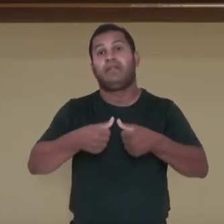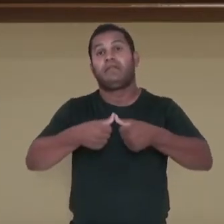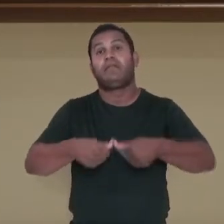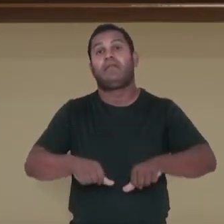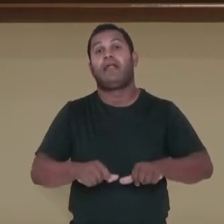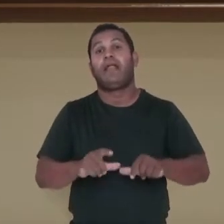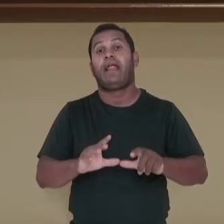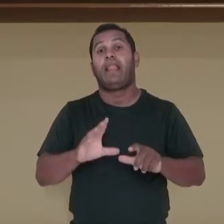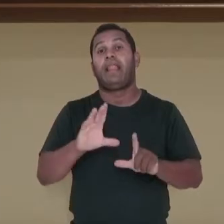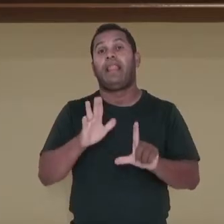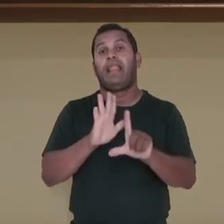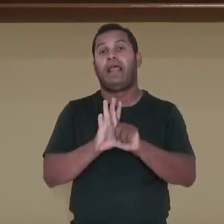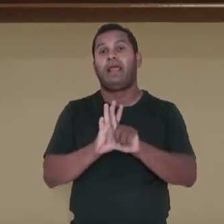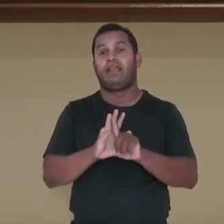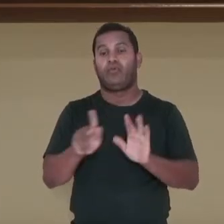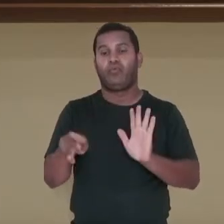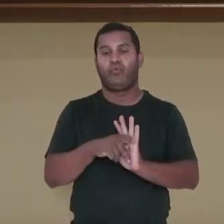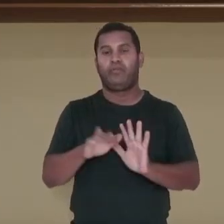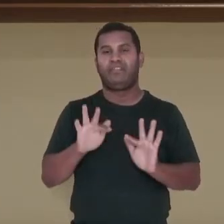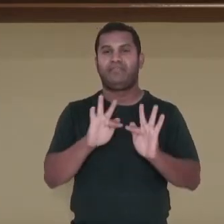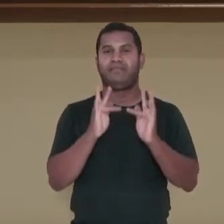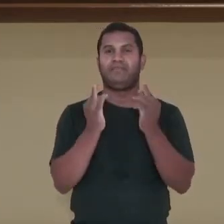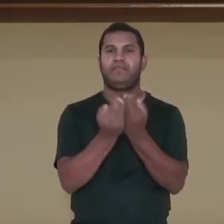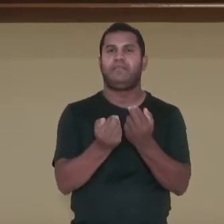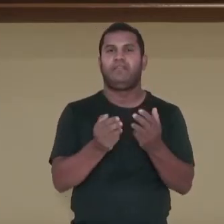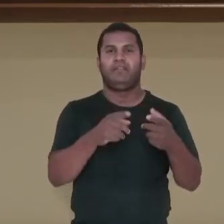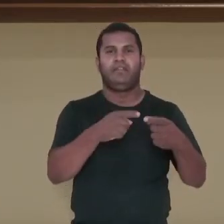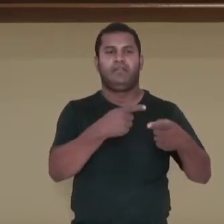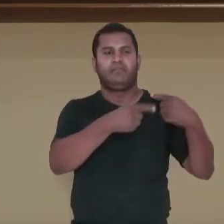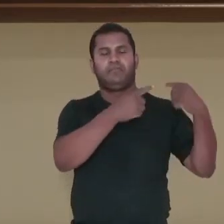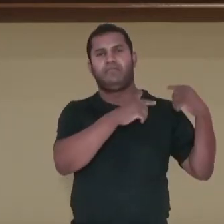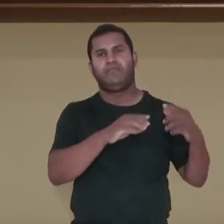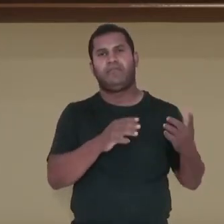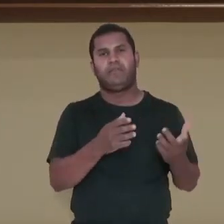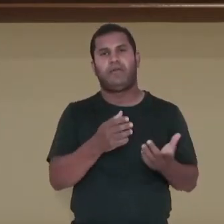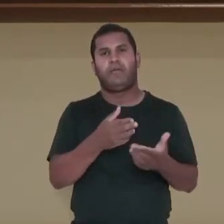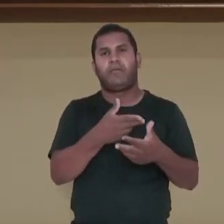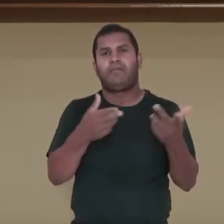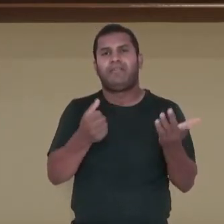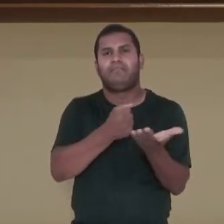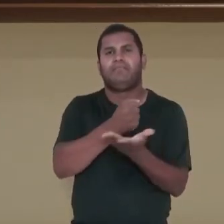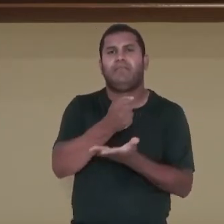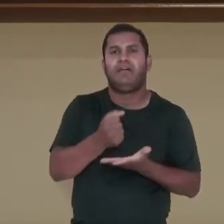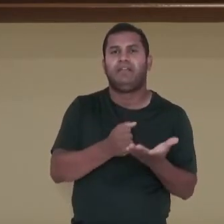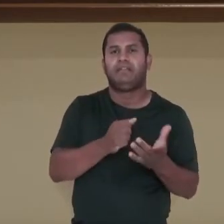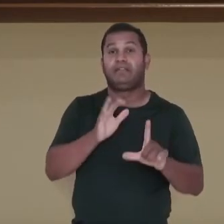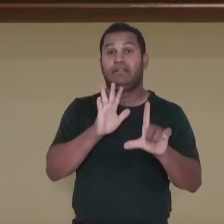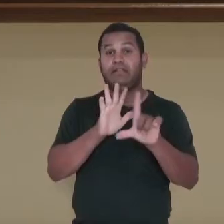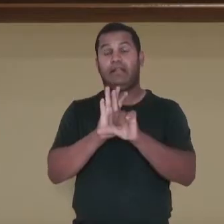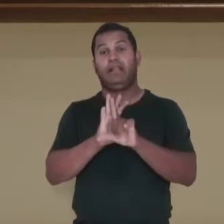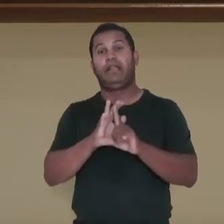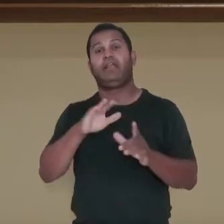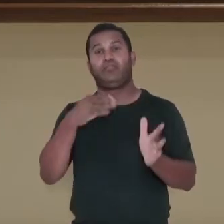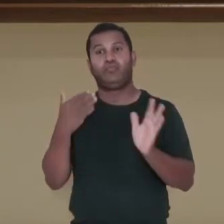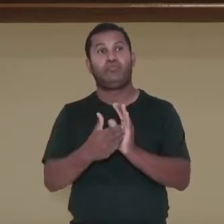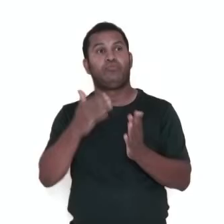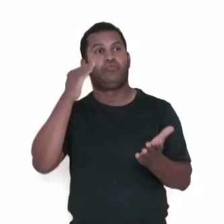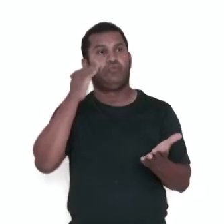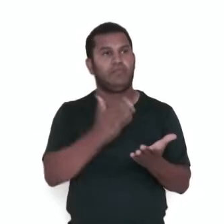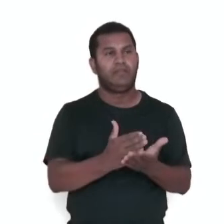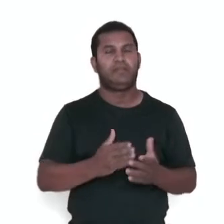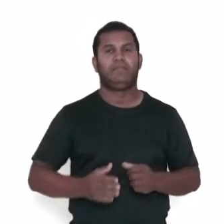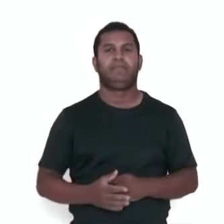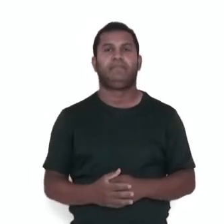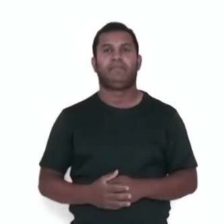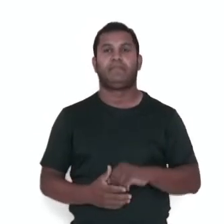Causa, baseia-se em um conjunto de causas do problema apresentado. Exemplificação, toma